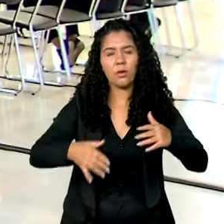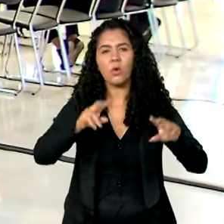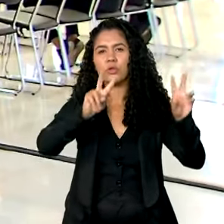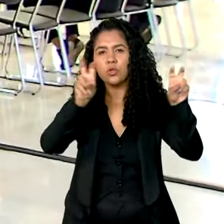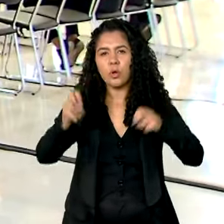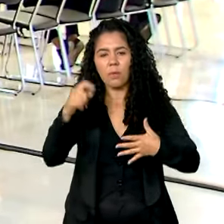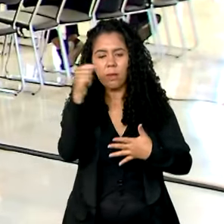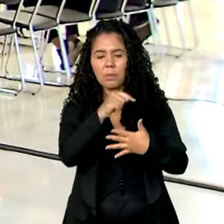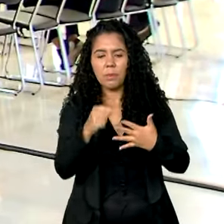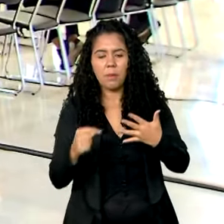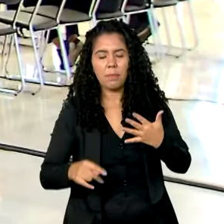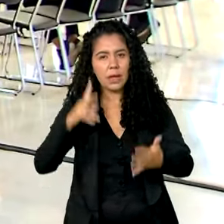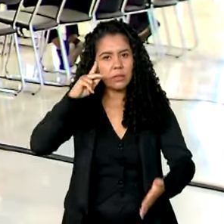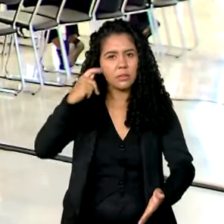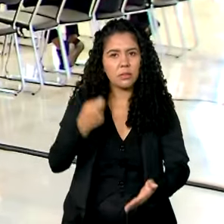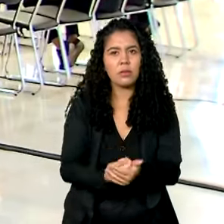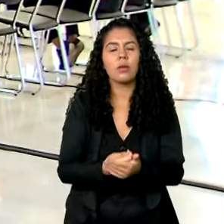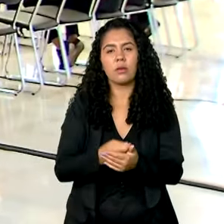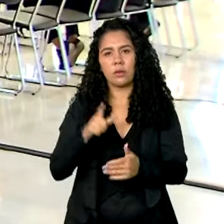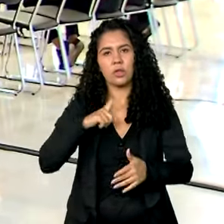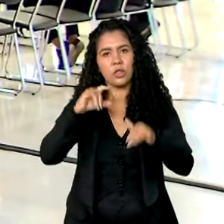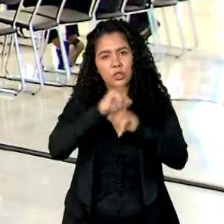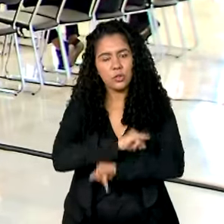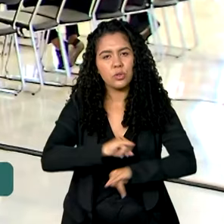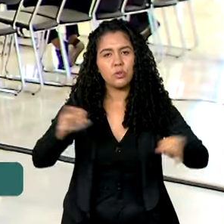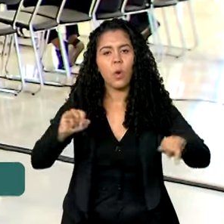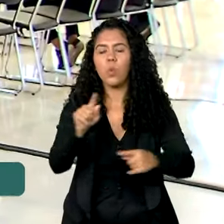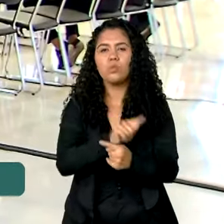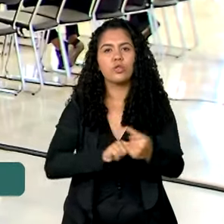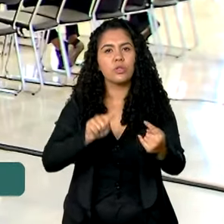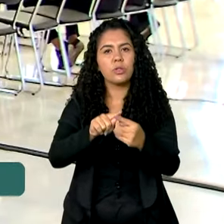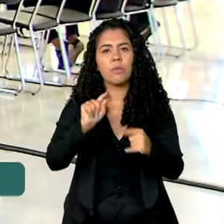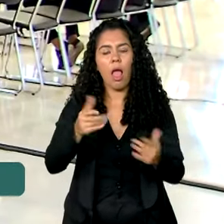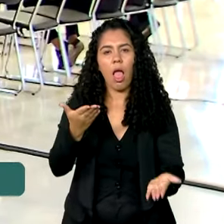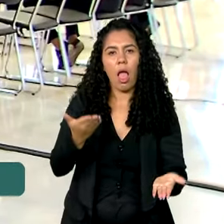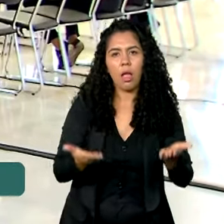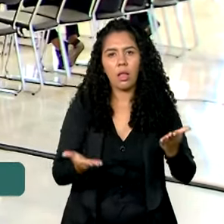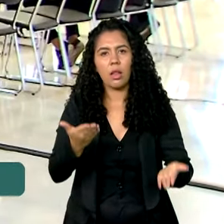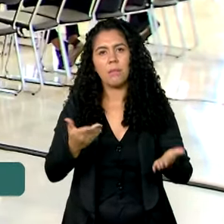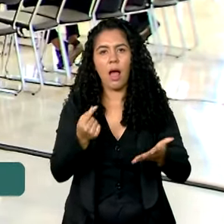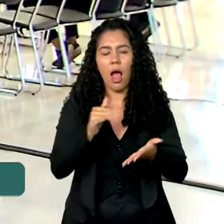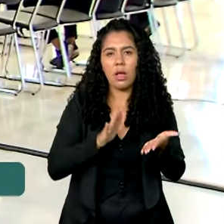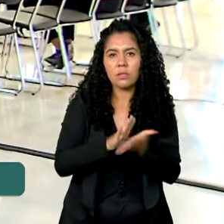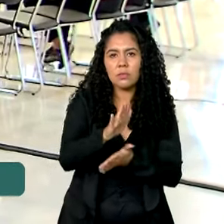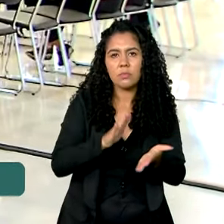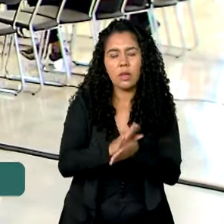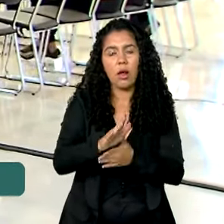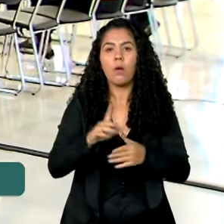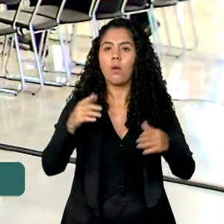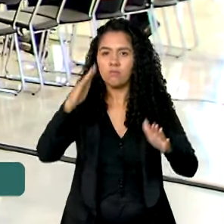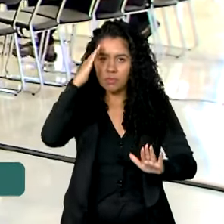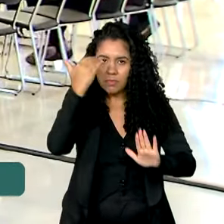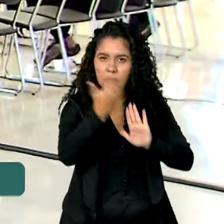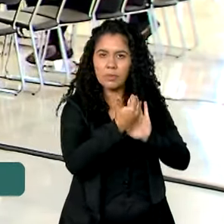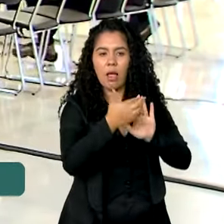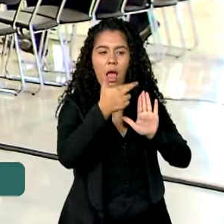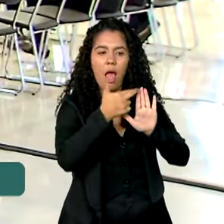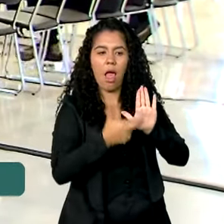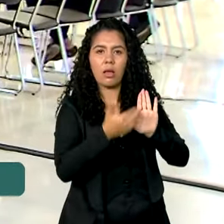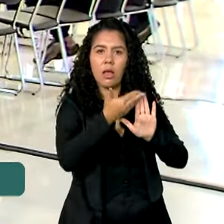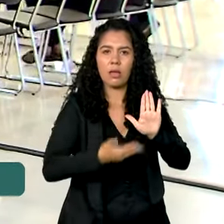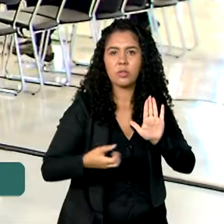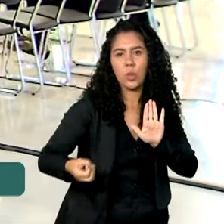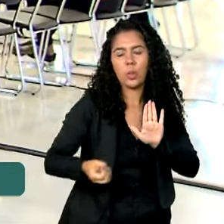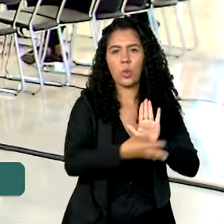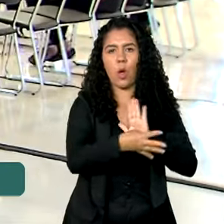anunciado pelo governo tem o objetivo de equilibrar as despesas obrigatórias com a nova regra fiscal, garantindo que o